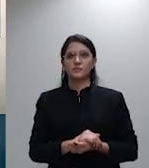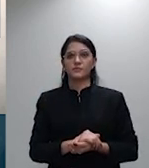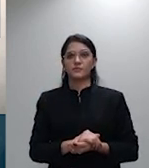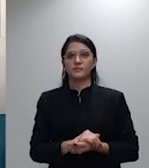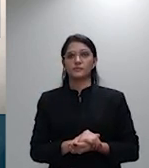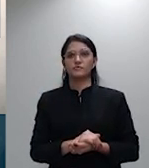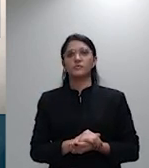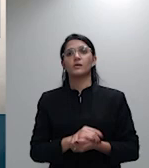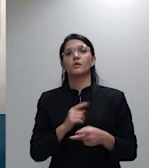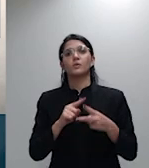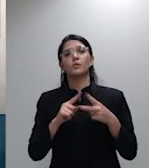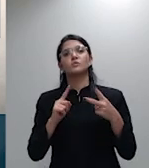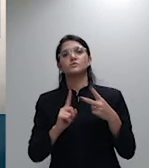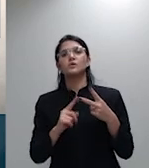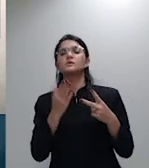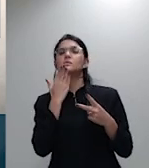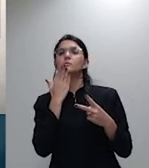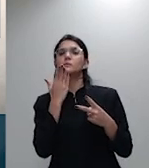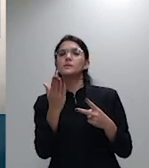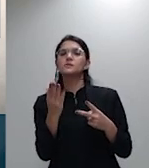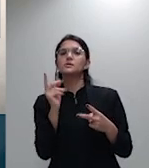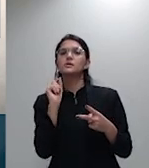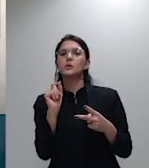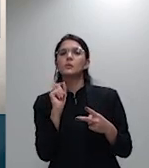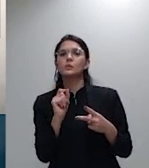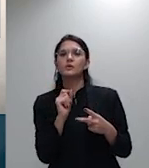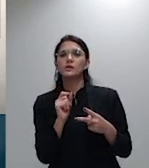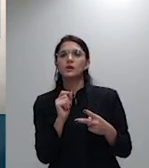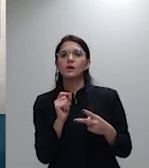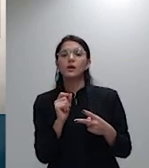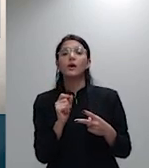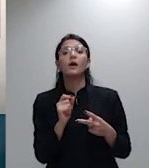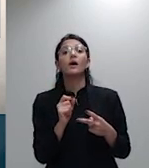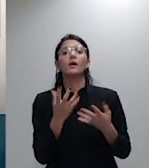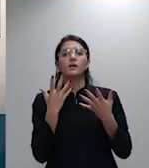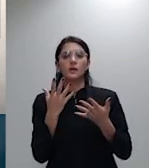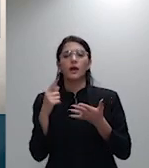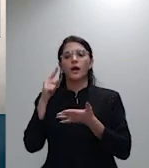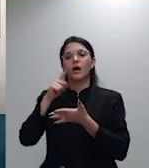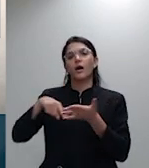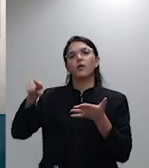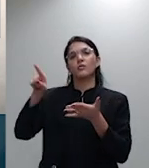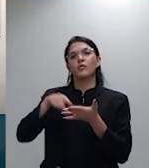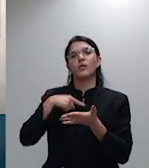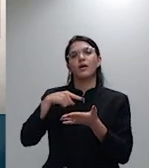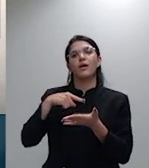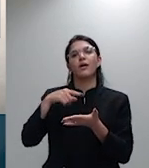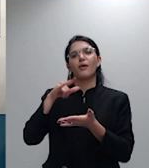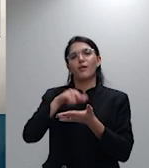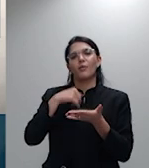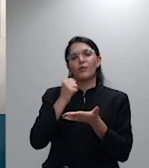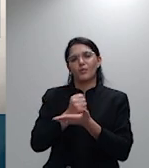nulidade de escritura pública datada de 4 de junho de 2004